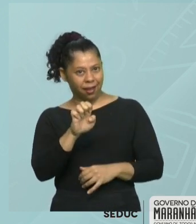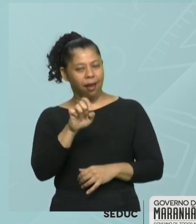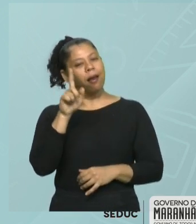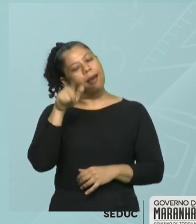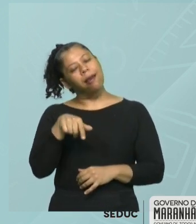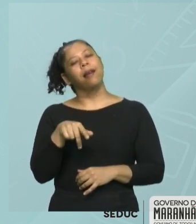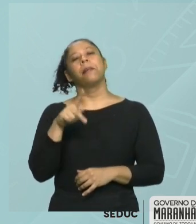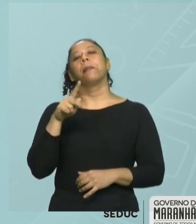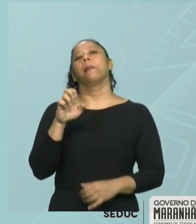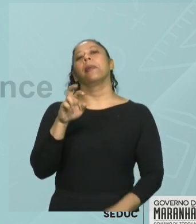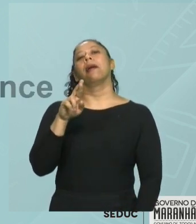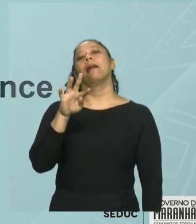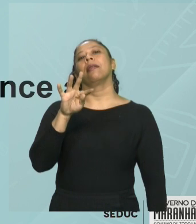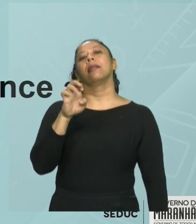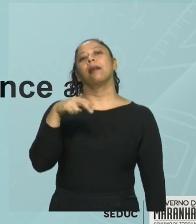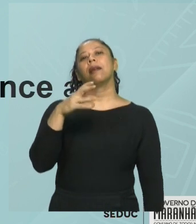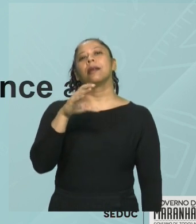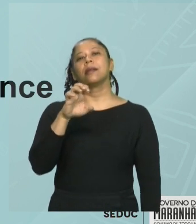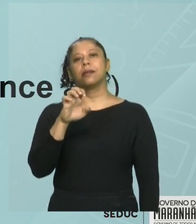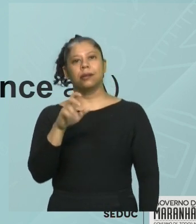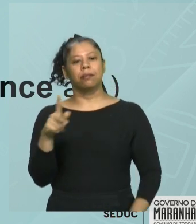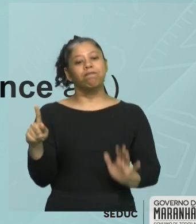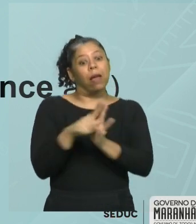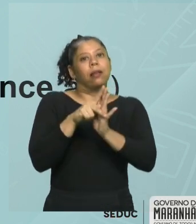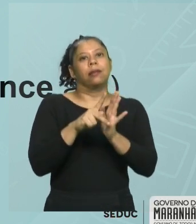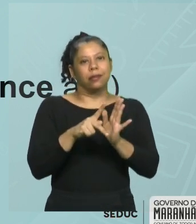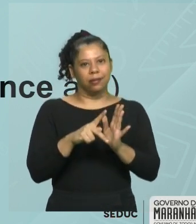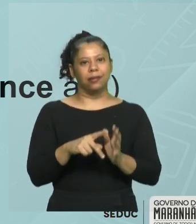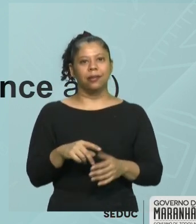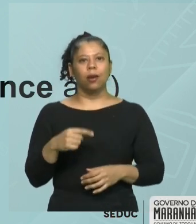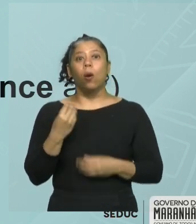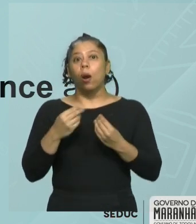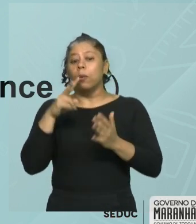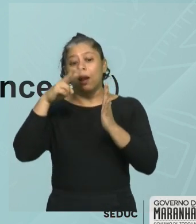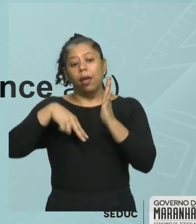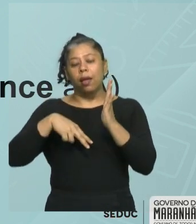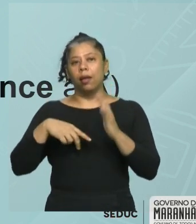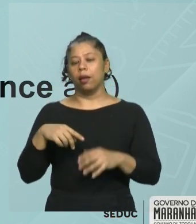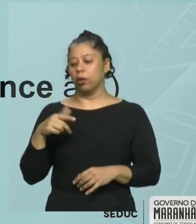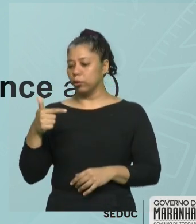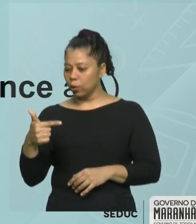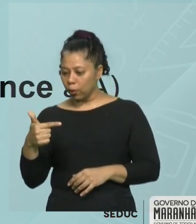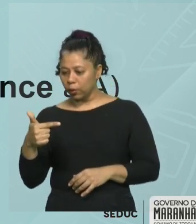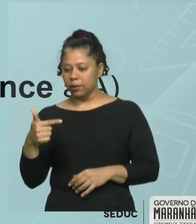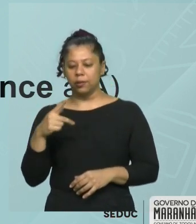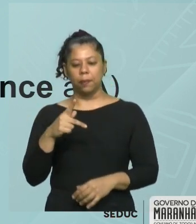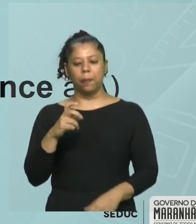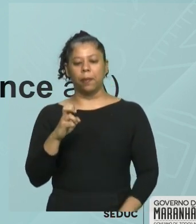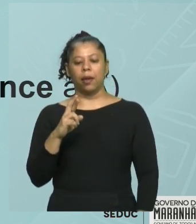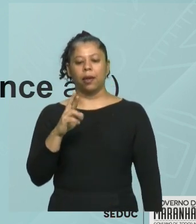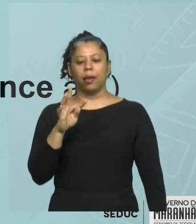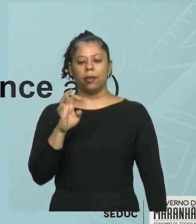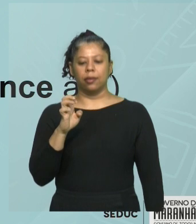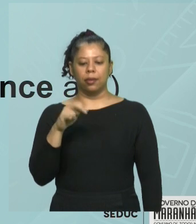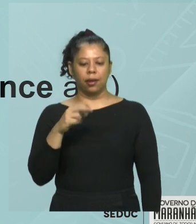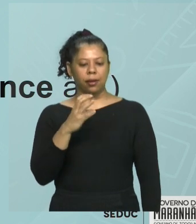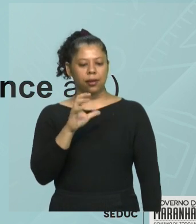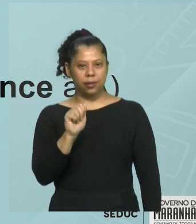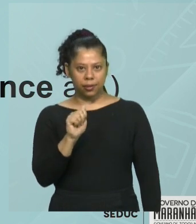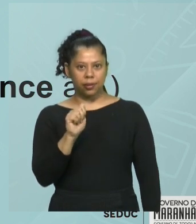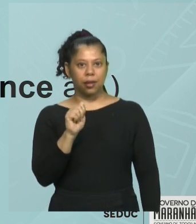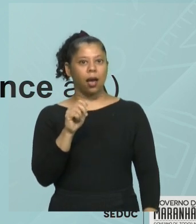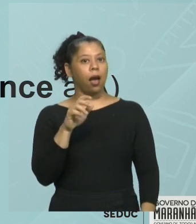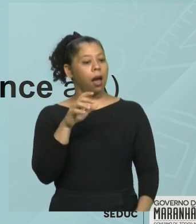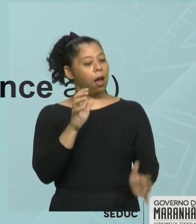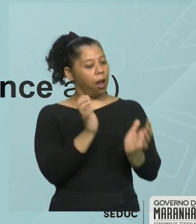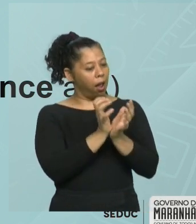pertence. E como é que eu leio? Eu leio dois pertence a A. Agora, se